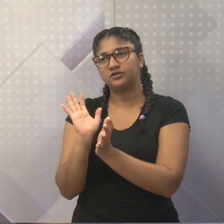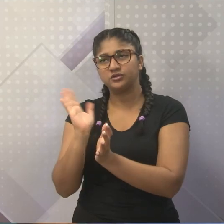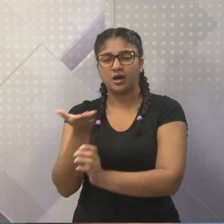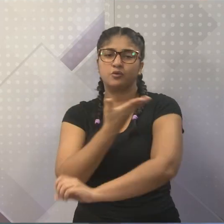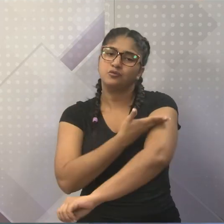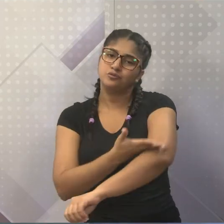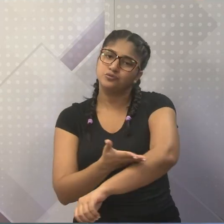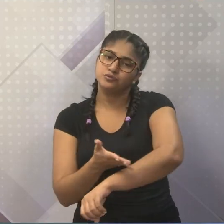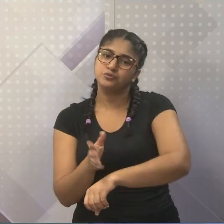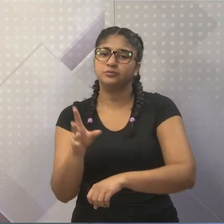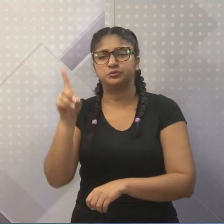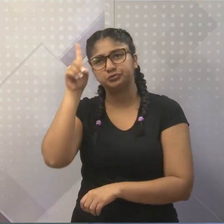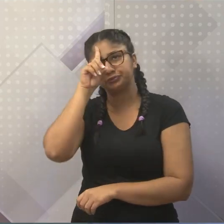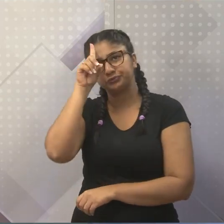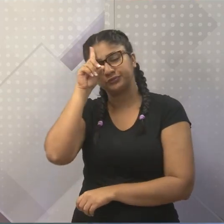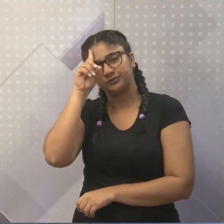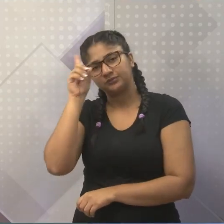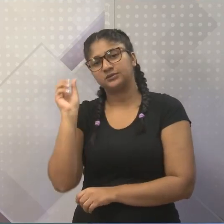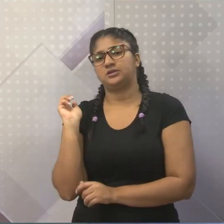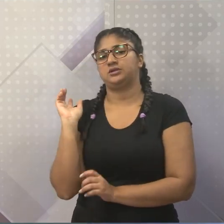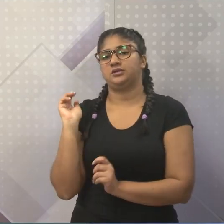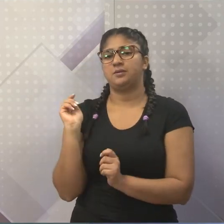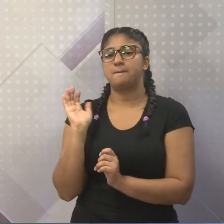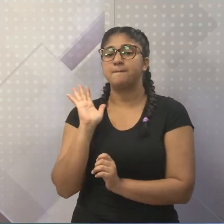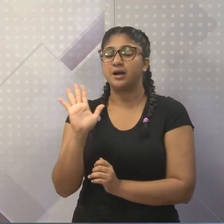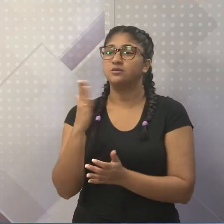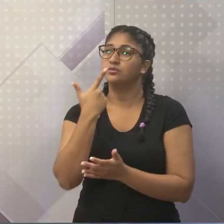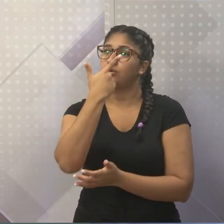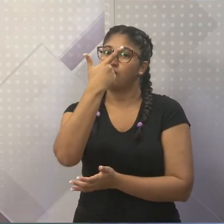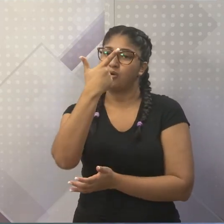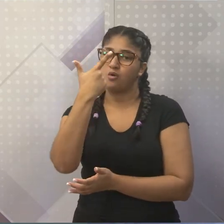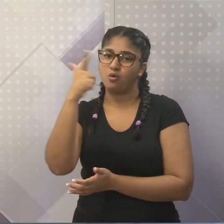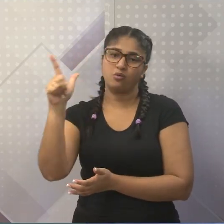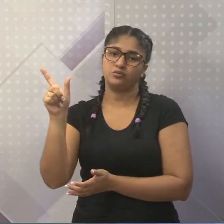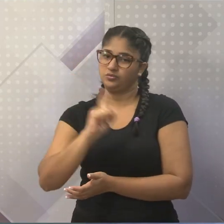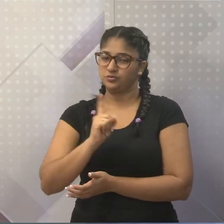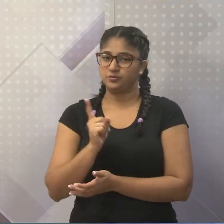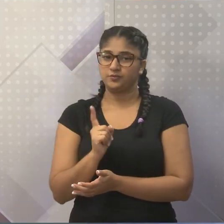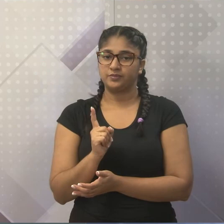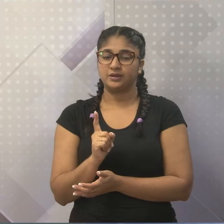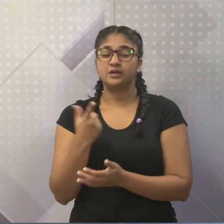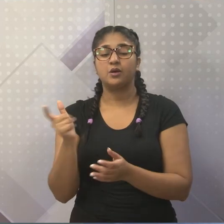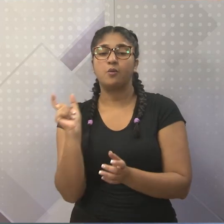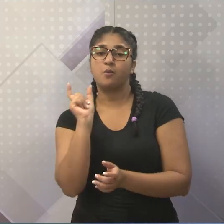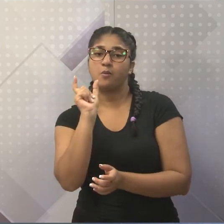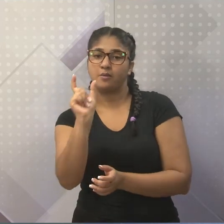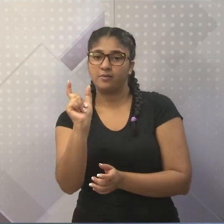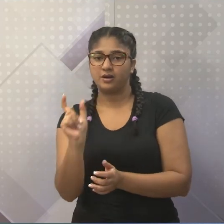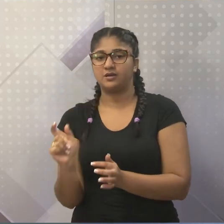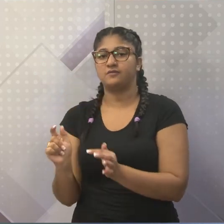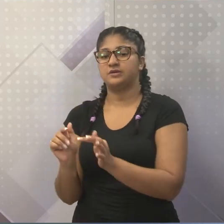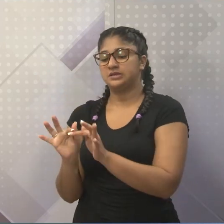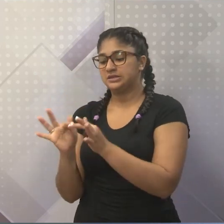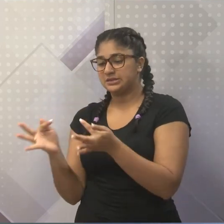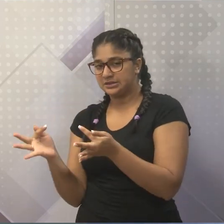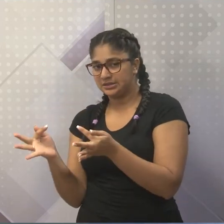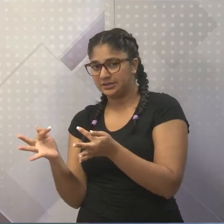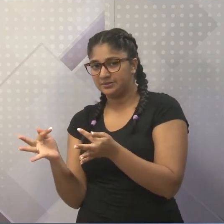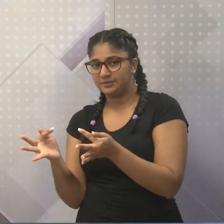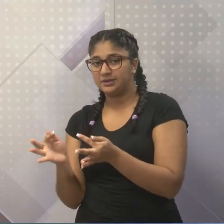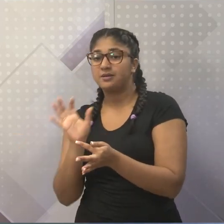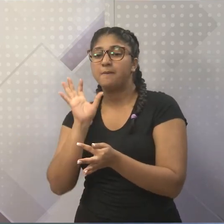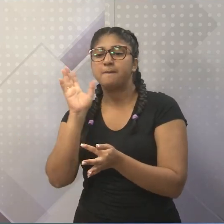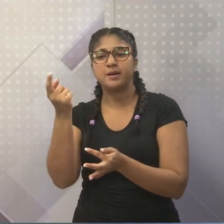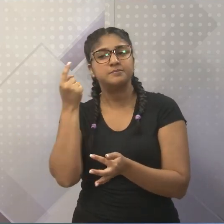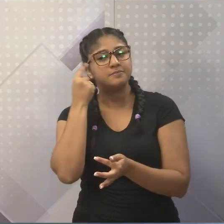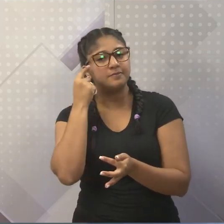diariamente, outros nem tanto, mas coletivo é uma palavra que está no singular, com a ideia de plural, mas leva o verbo